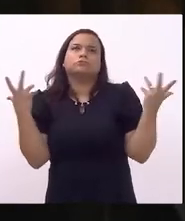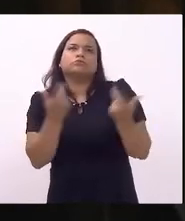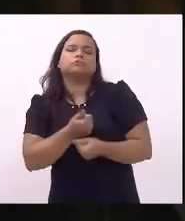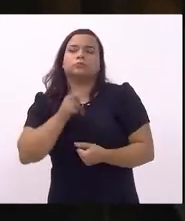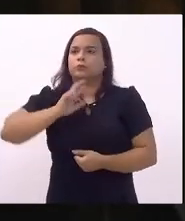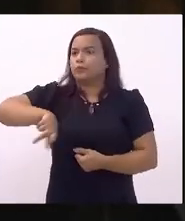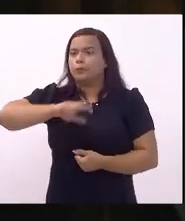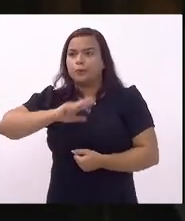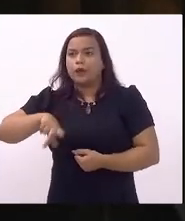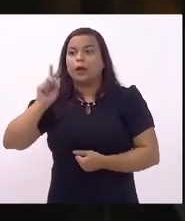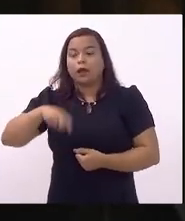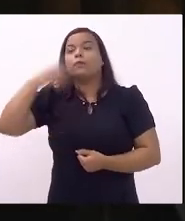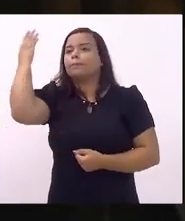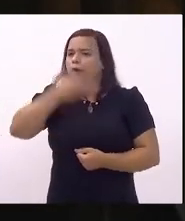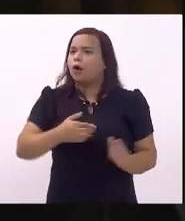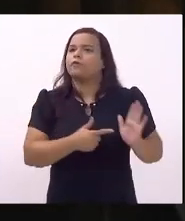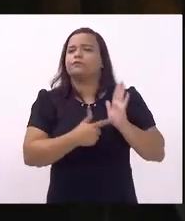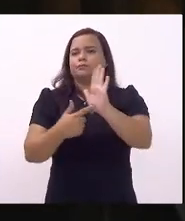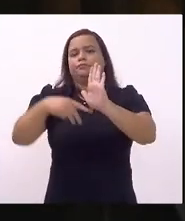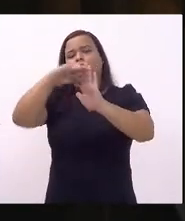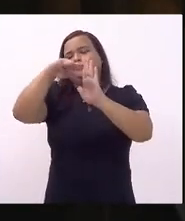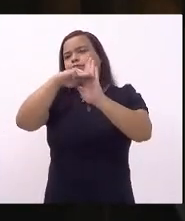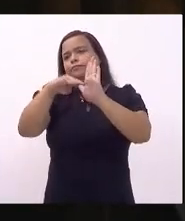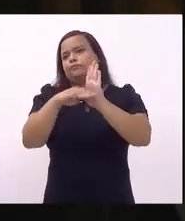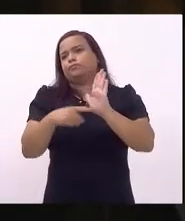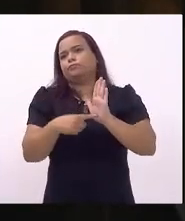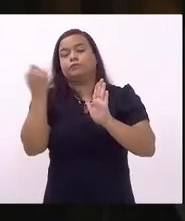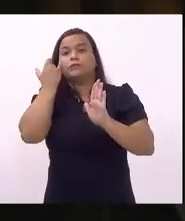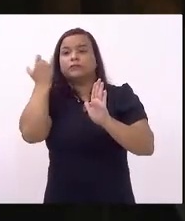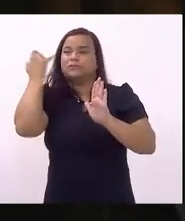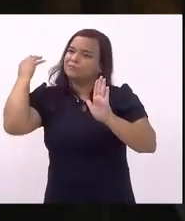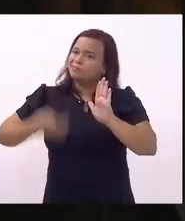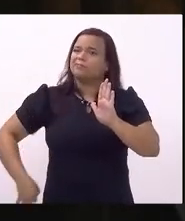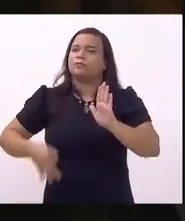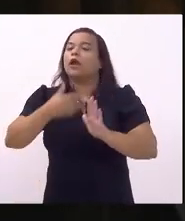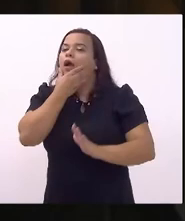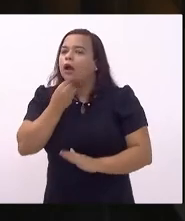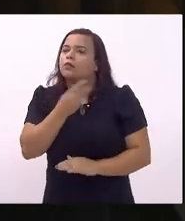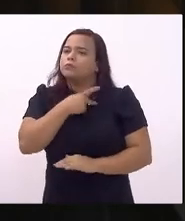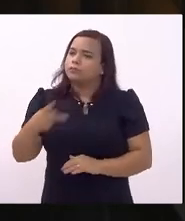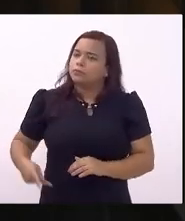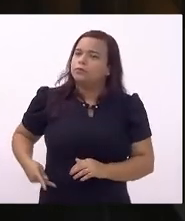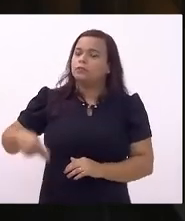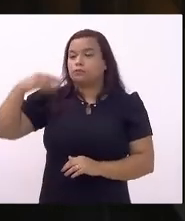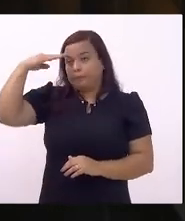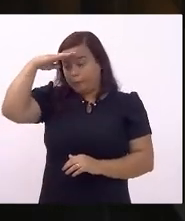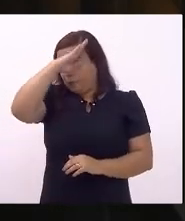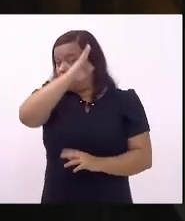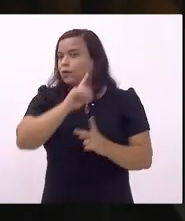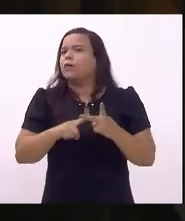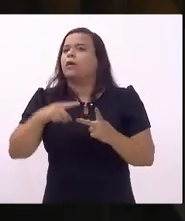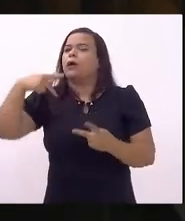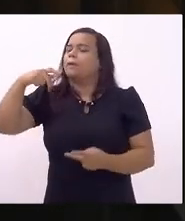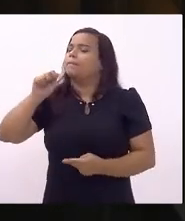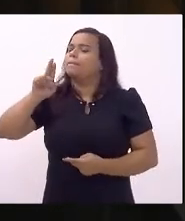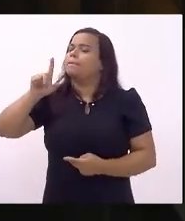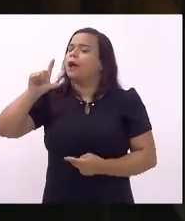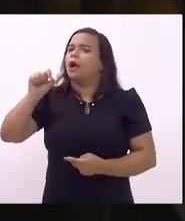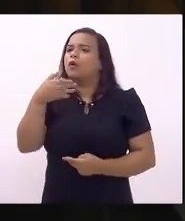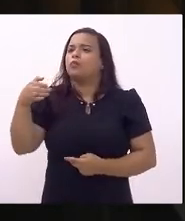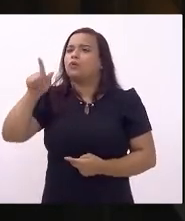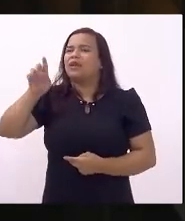discurso é em cima de fatos em cima de dados em cima de ideias Jair Bolsonaro e Paulo Guedes são os dois principais